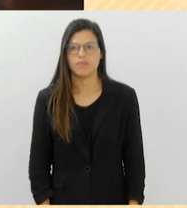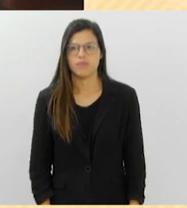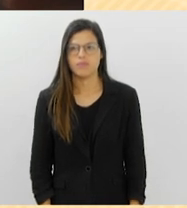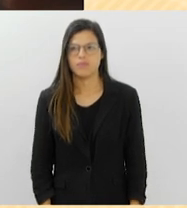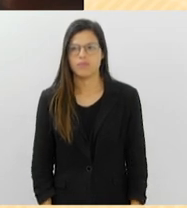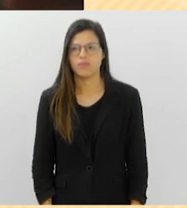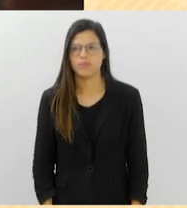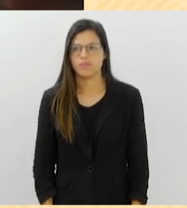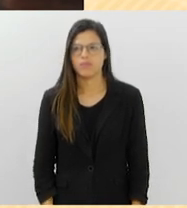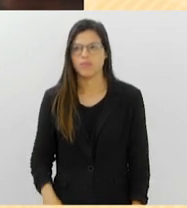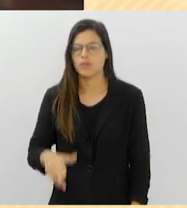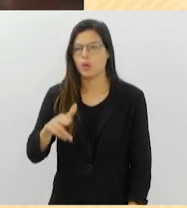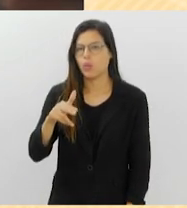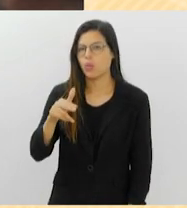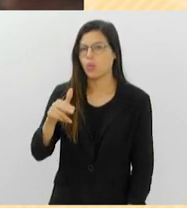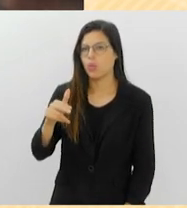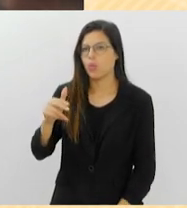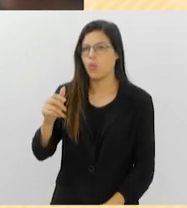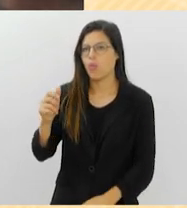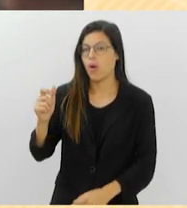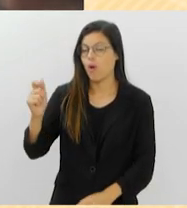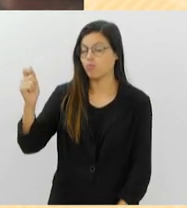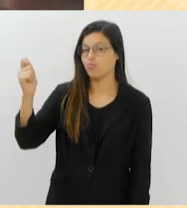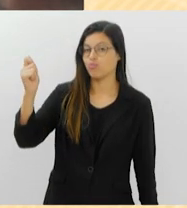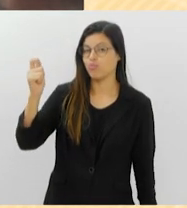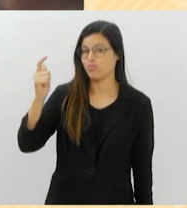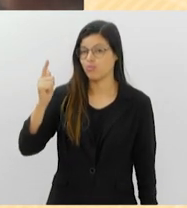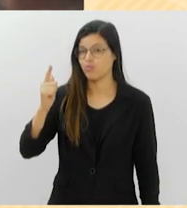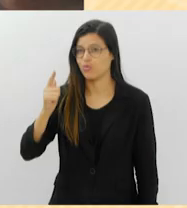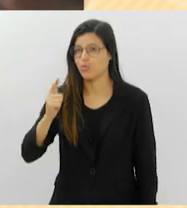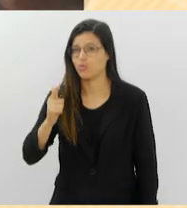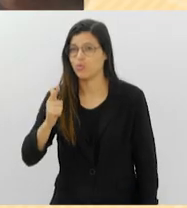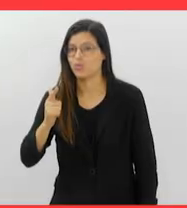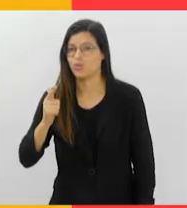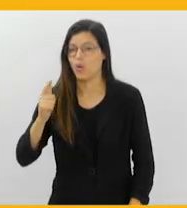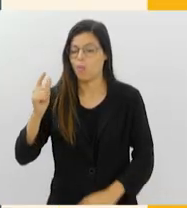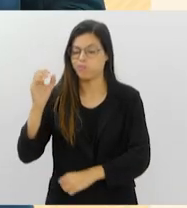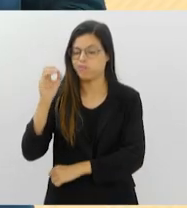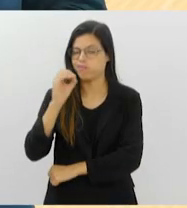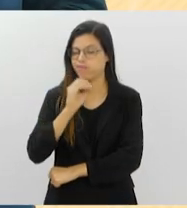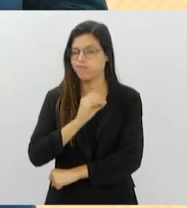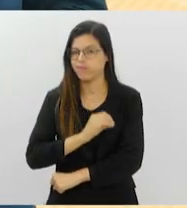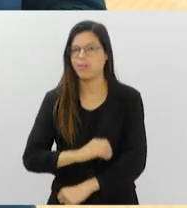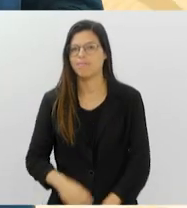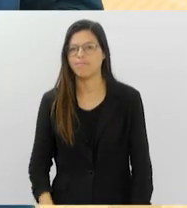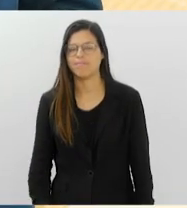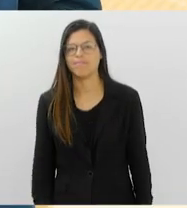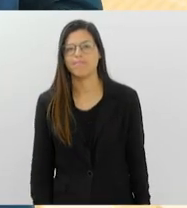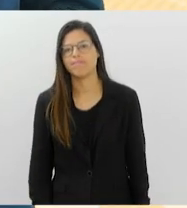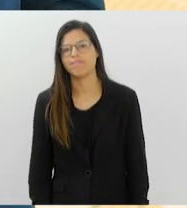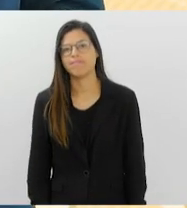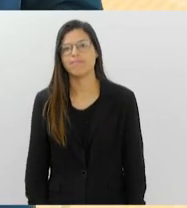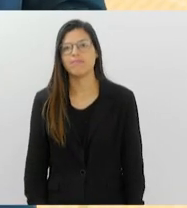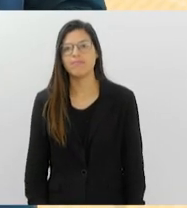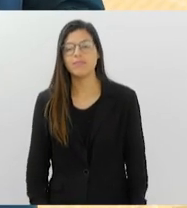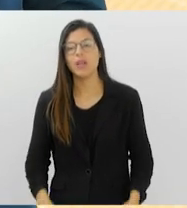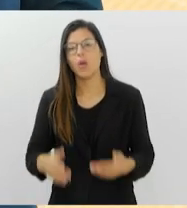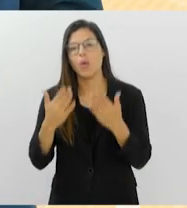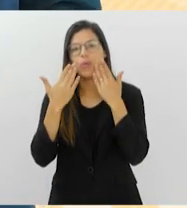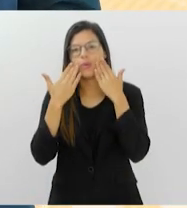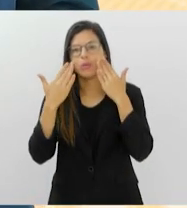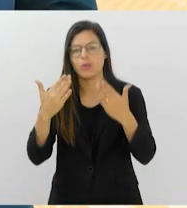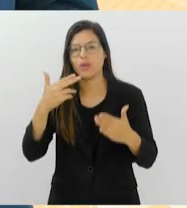Nunca o sol abrazou a terra com uma obstinação mais cansativa. O espetáculo Infanto Juvenil, Nuang,